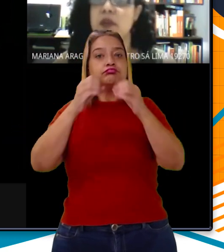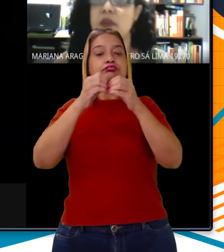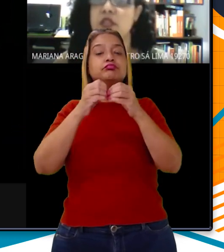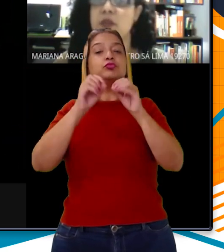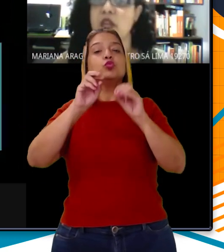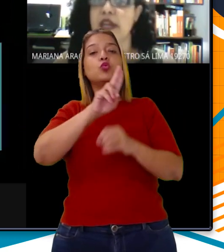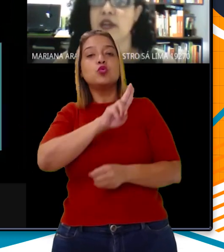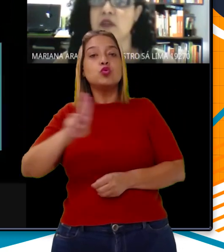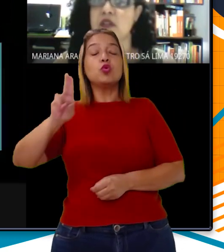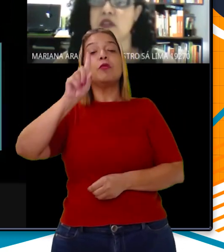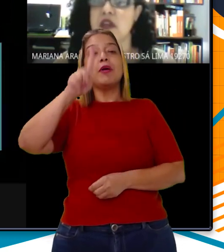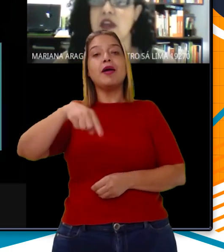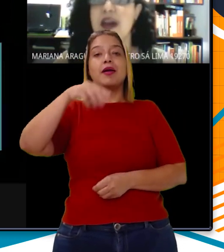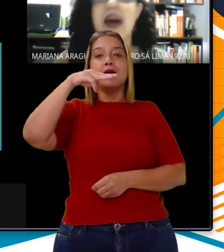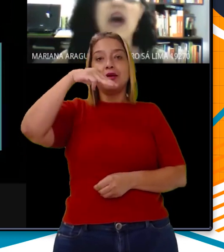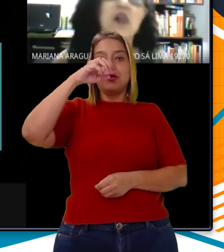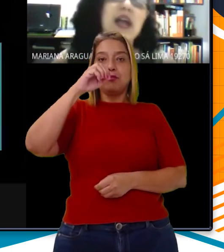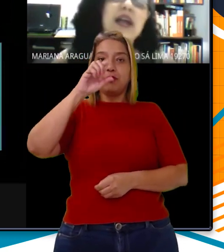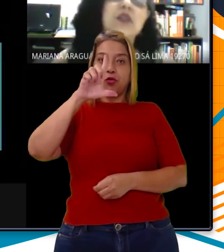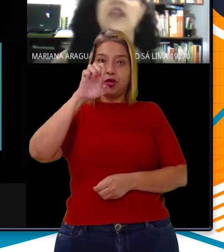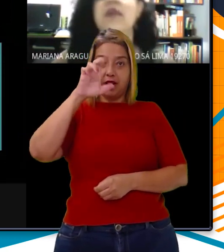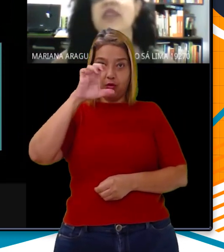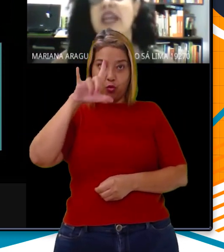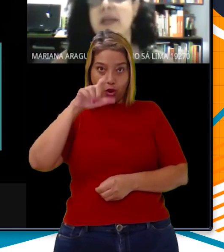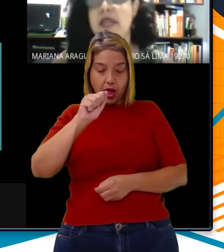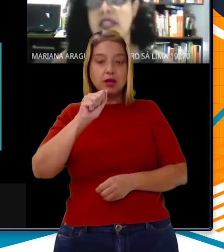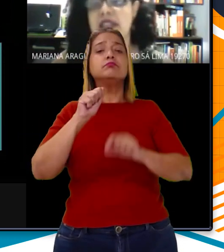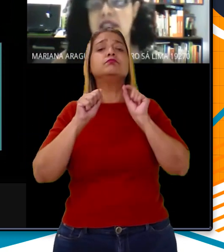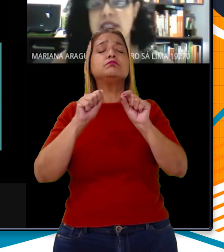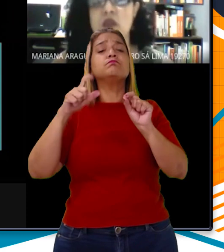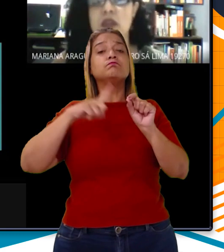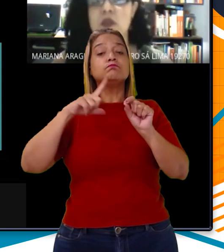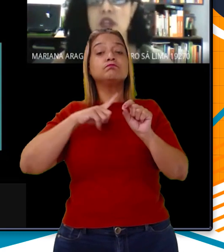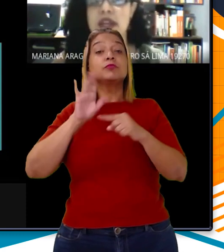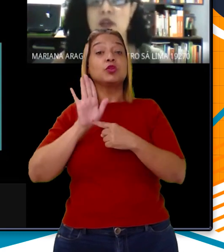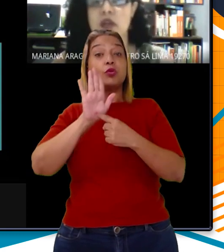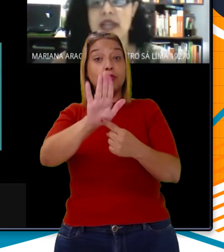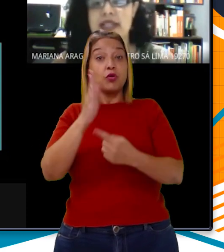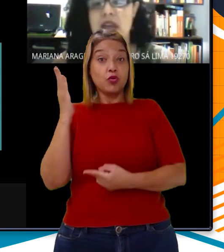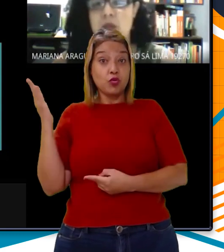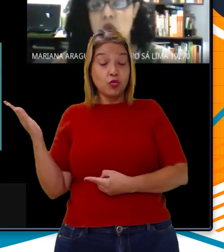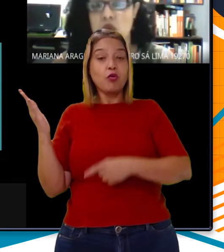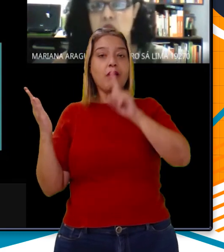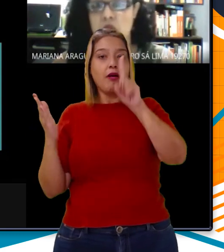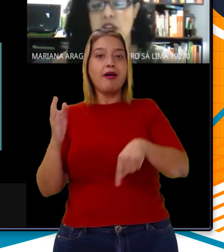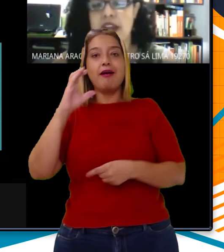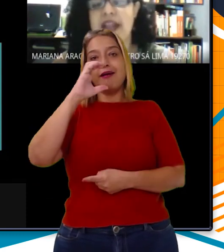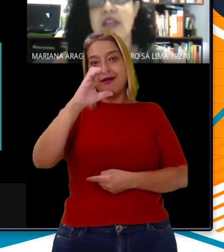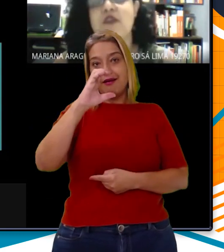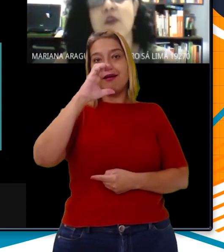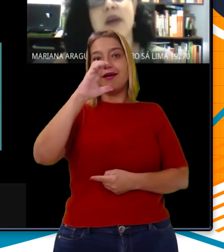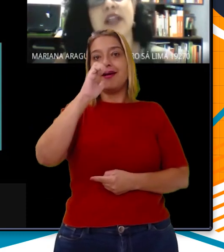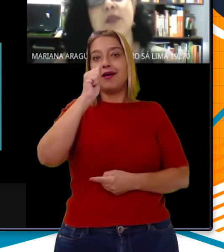o que chamamos de moléculas. Ao lado, temos a representação da molécula do gás carbônico. Ela é formada por um